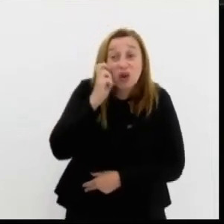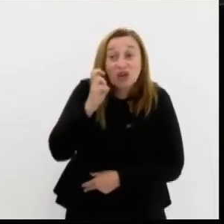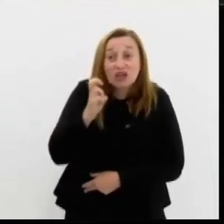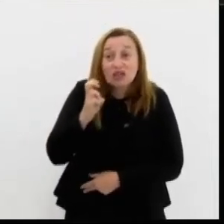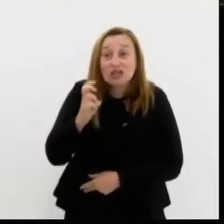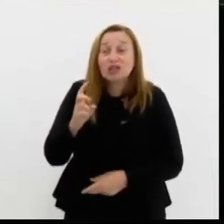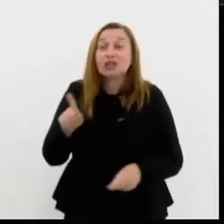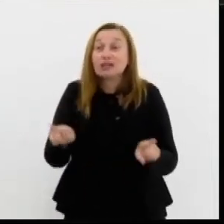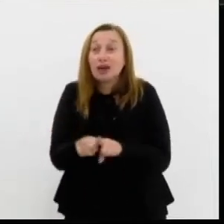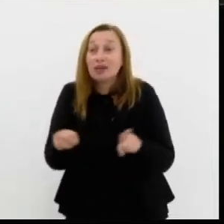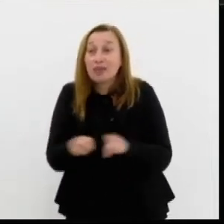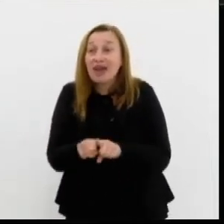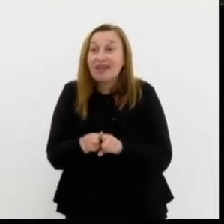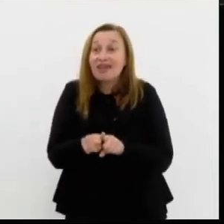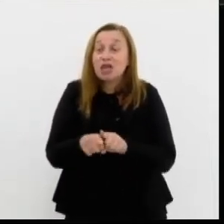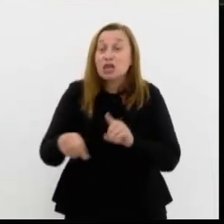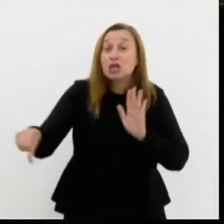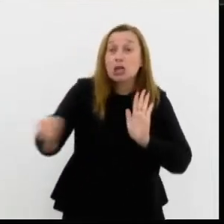criminosa.